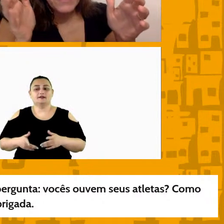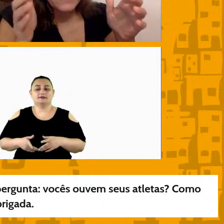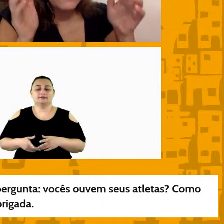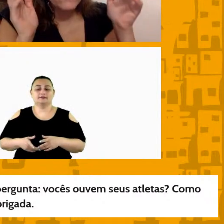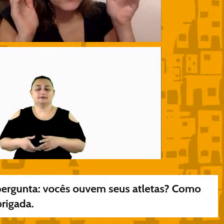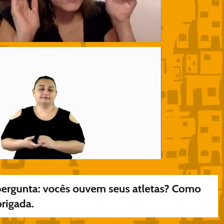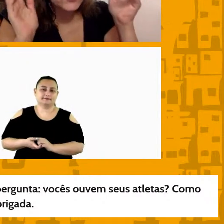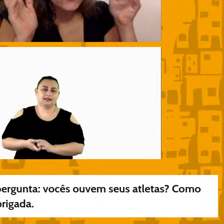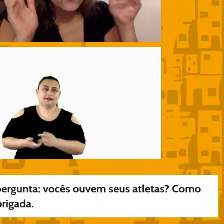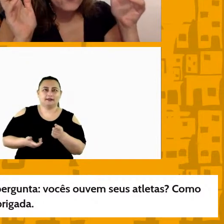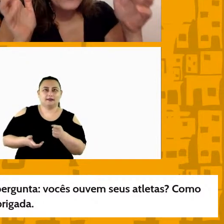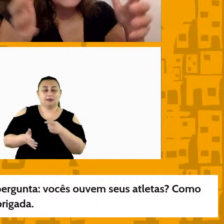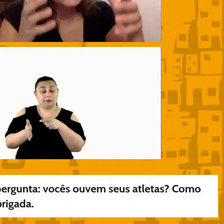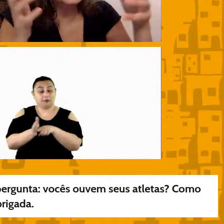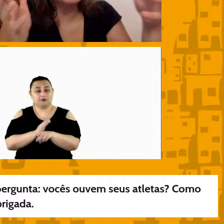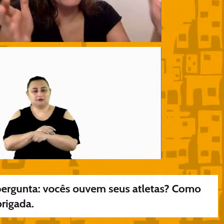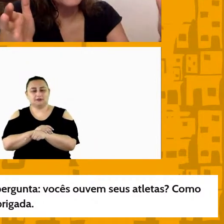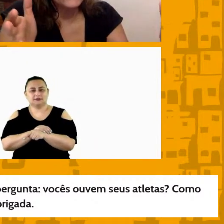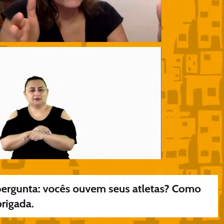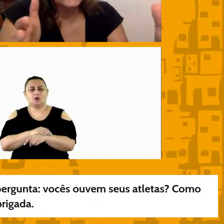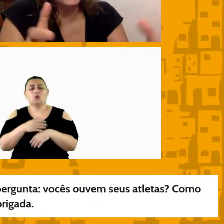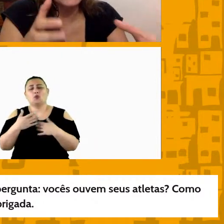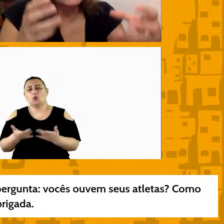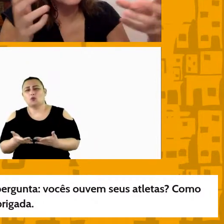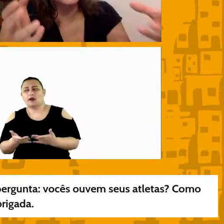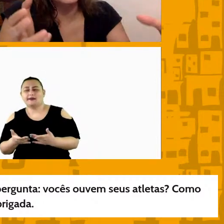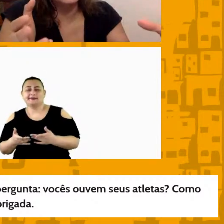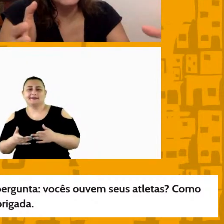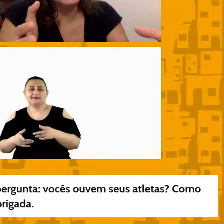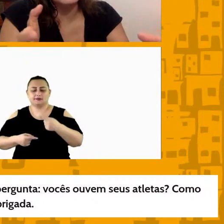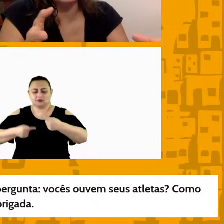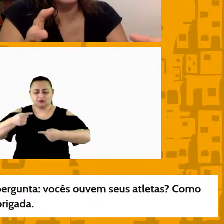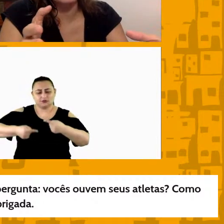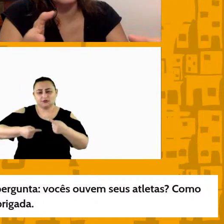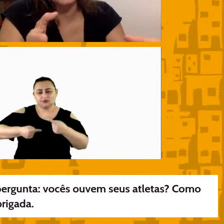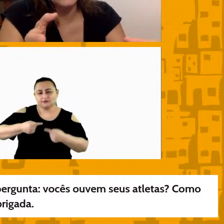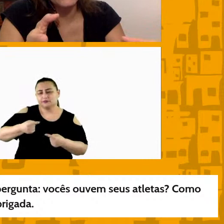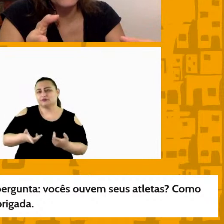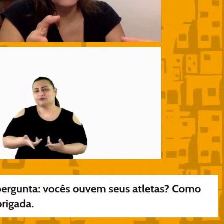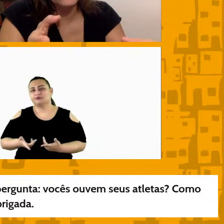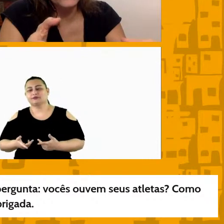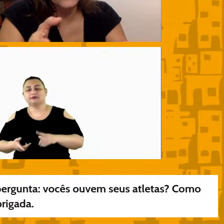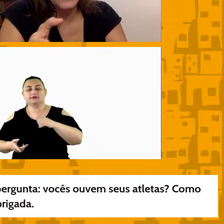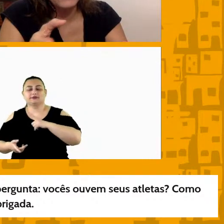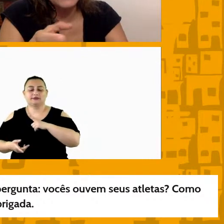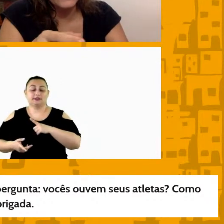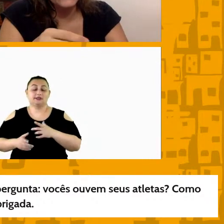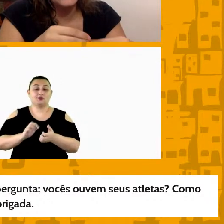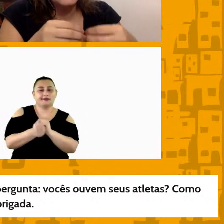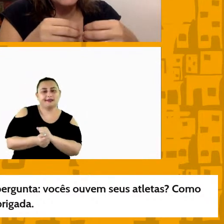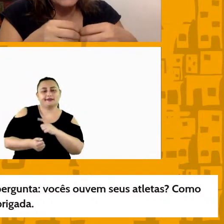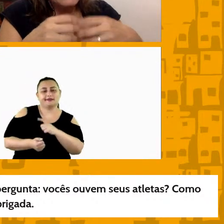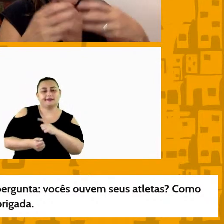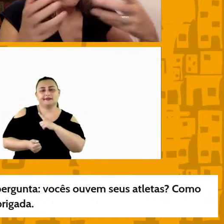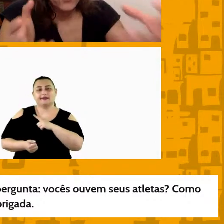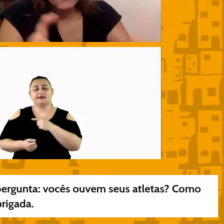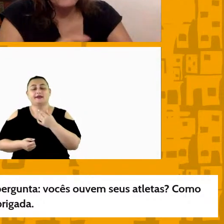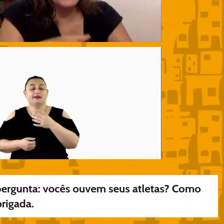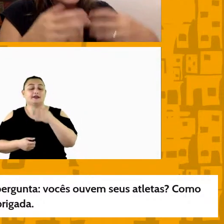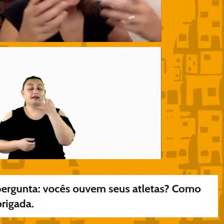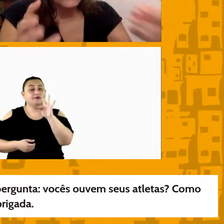vocês quais são os espaços de escuta que os atletas tem dentro da equipe de Franca Basquete